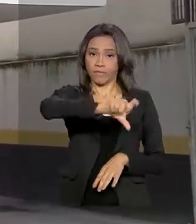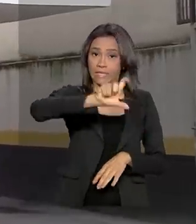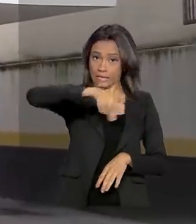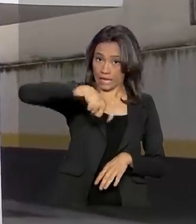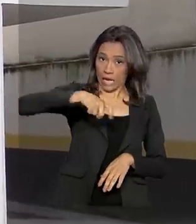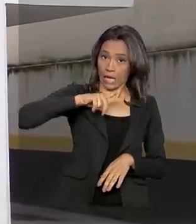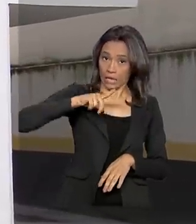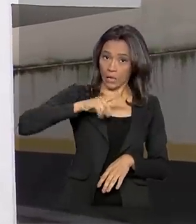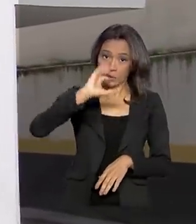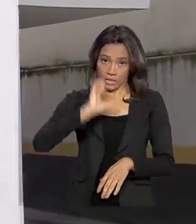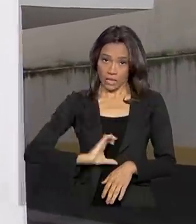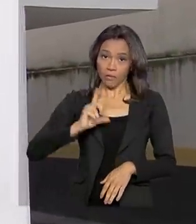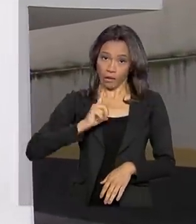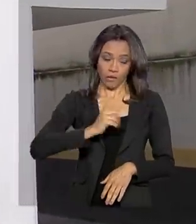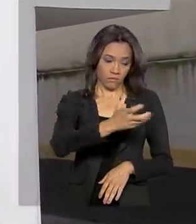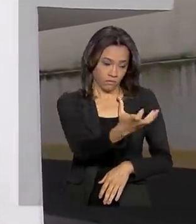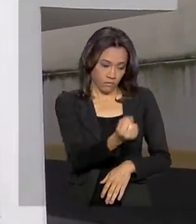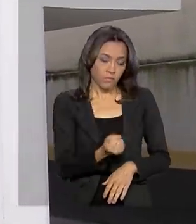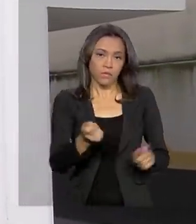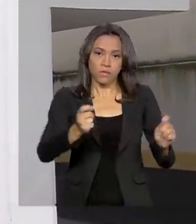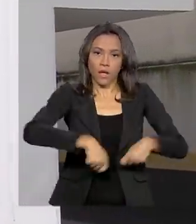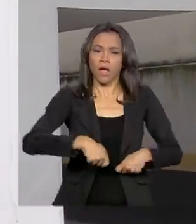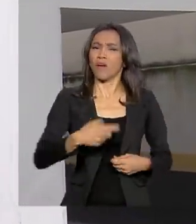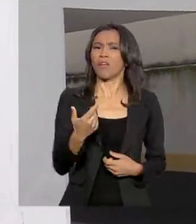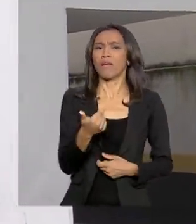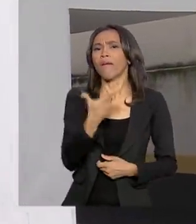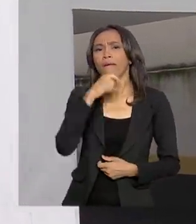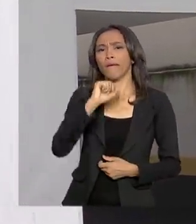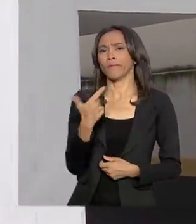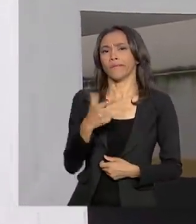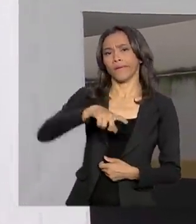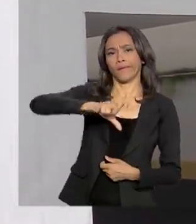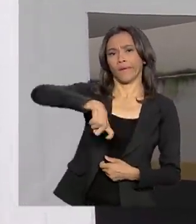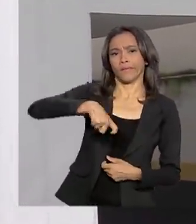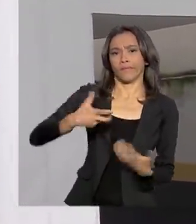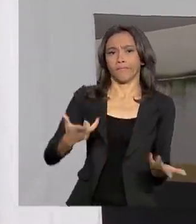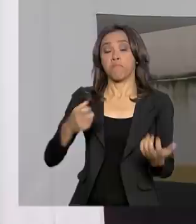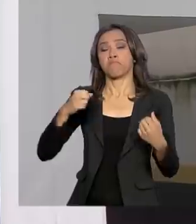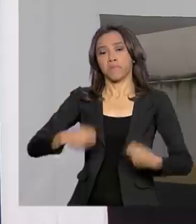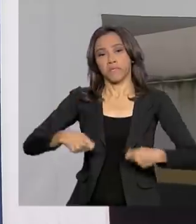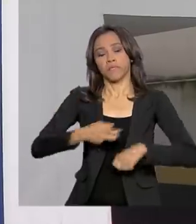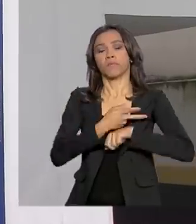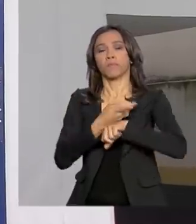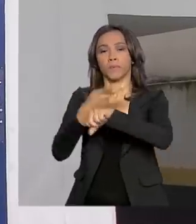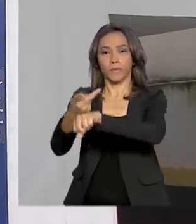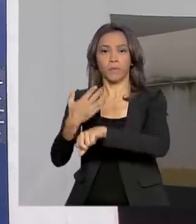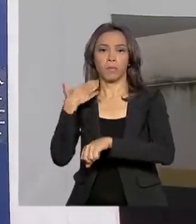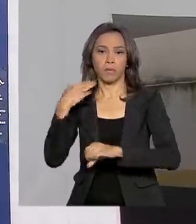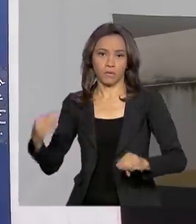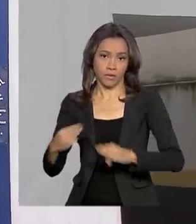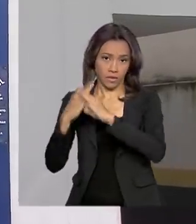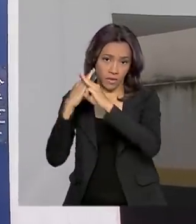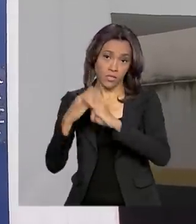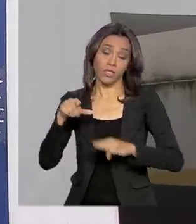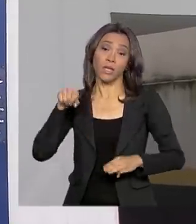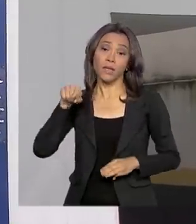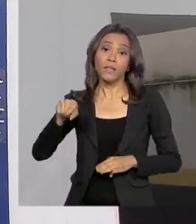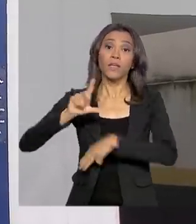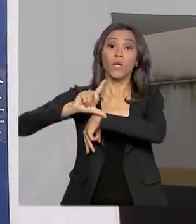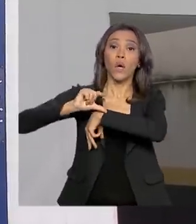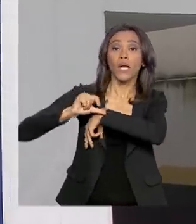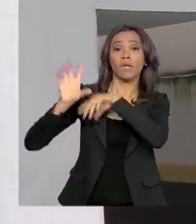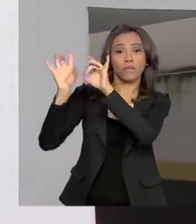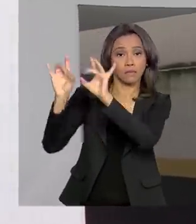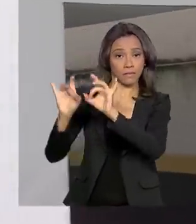cidadão. Agora, quem não tem senha e nem o cartão, deve procurar uma agência da Caixa. E as agências funcionam com horário